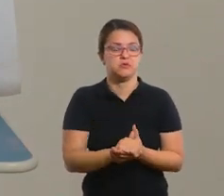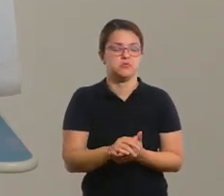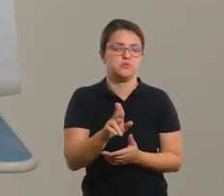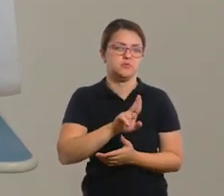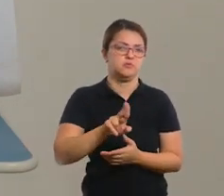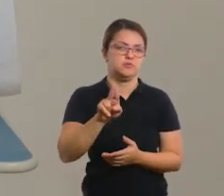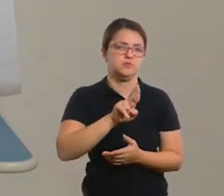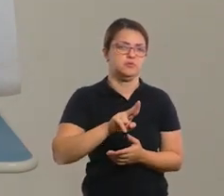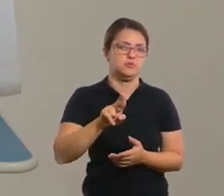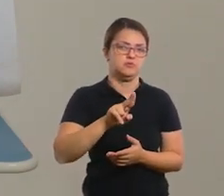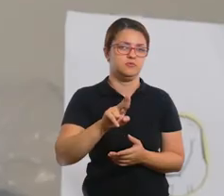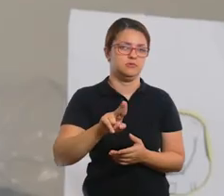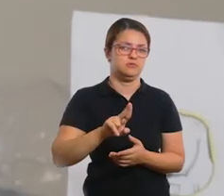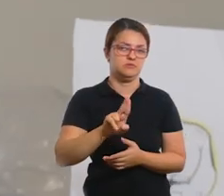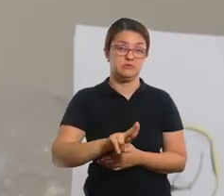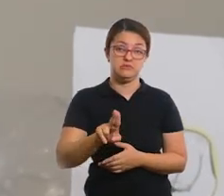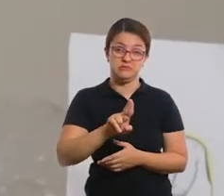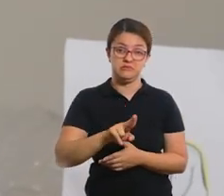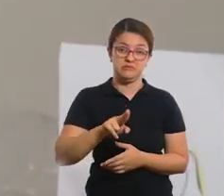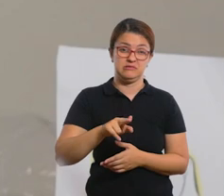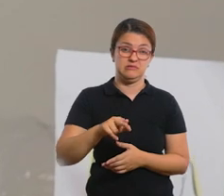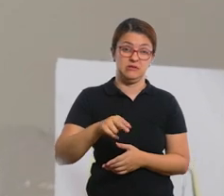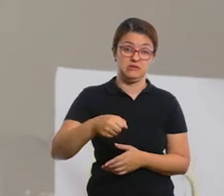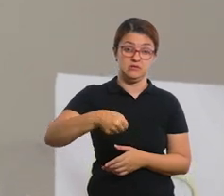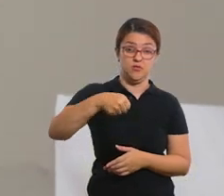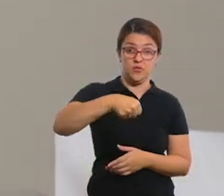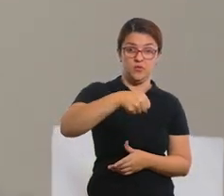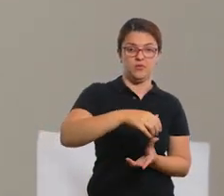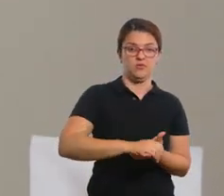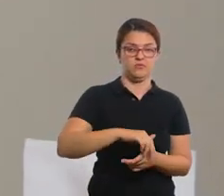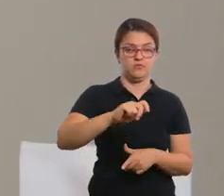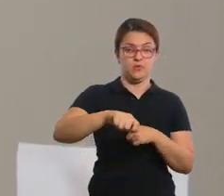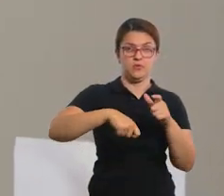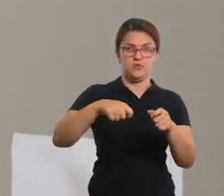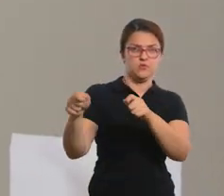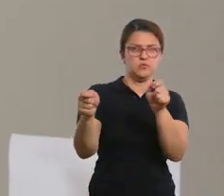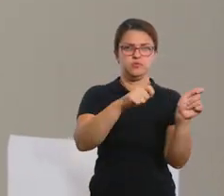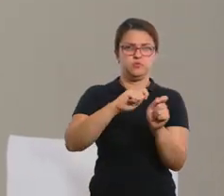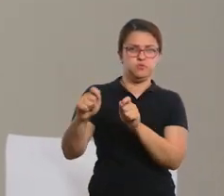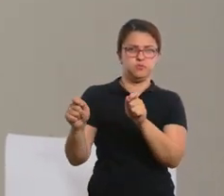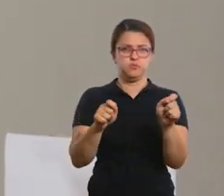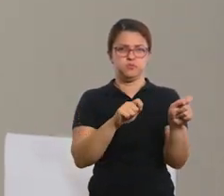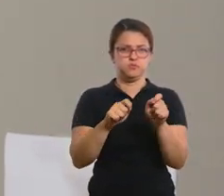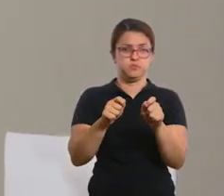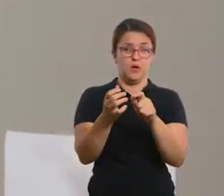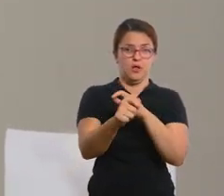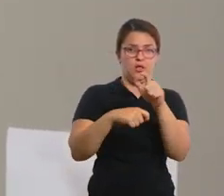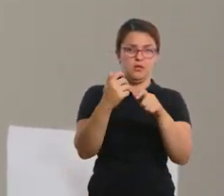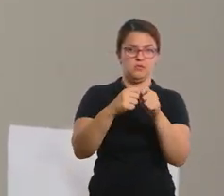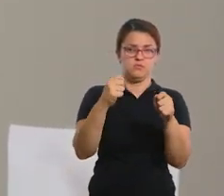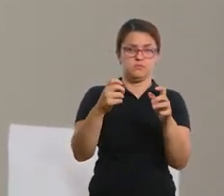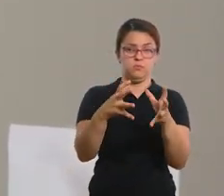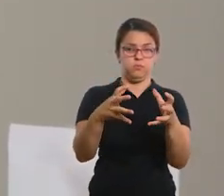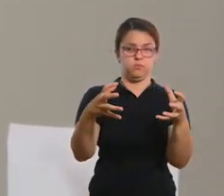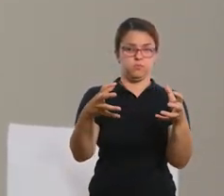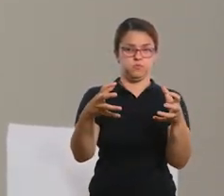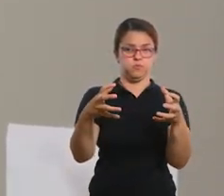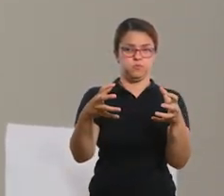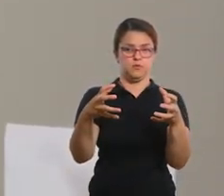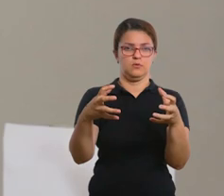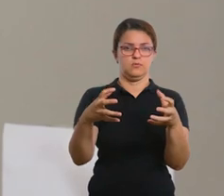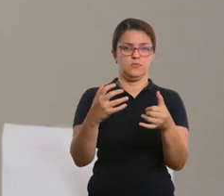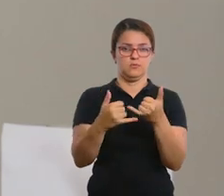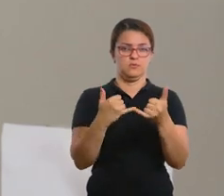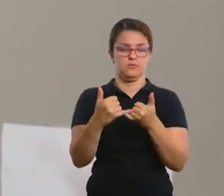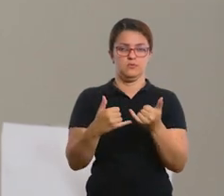Use a sacola. Como que funciona? Você enche ela de ar, faz um pequeno nó nela, para o ar não escapar e